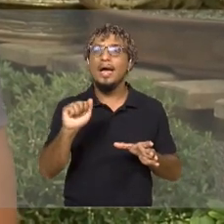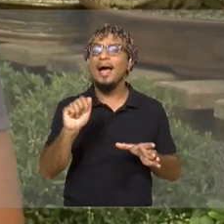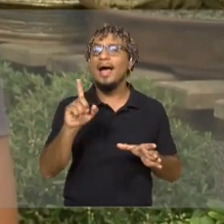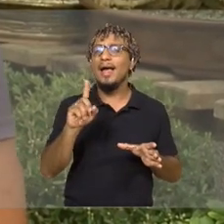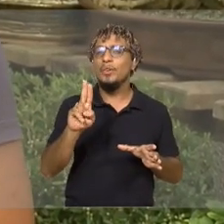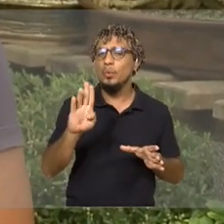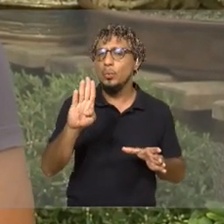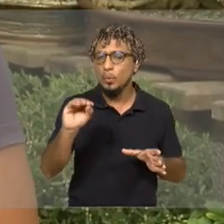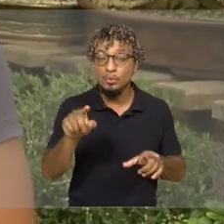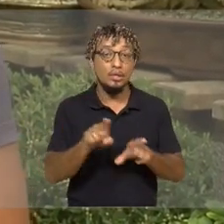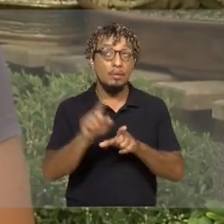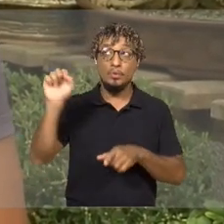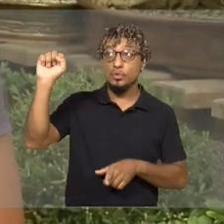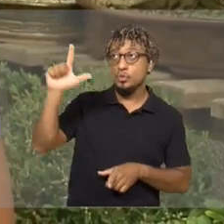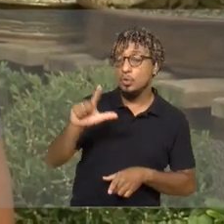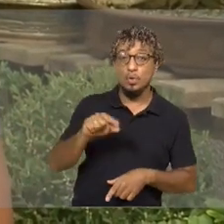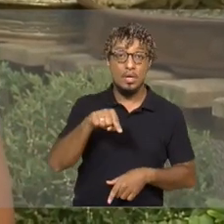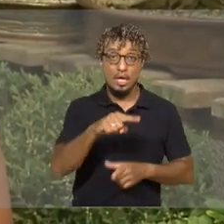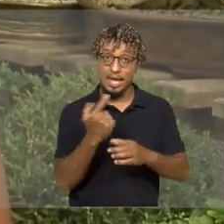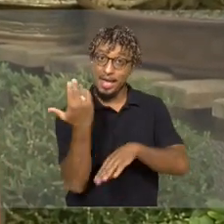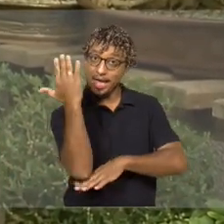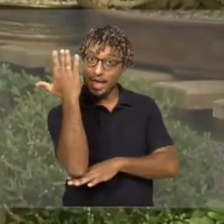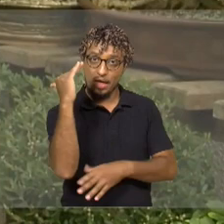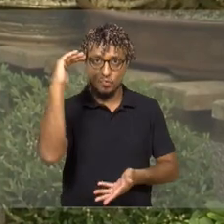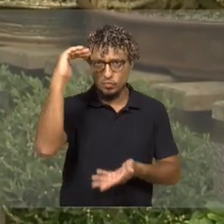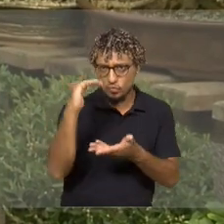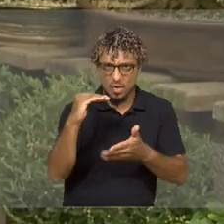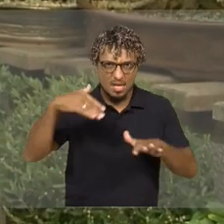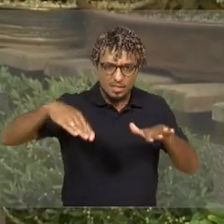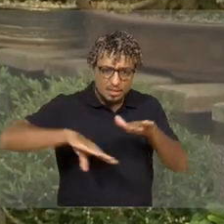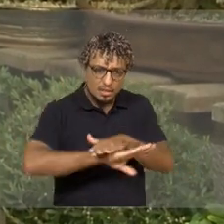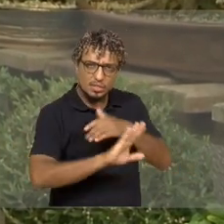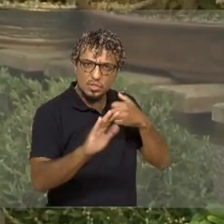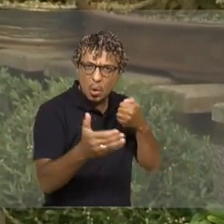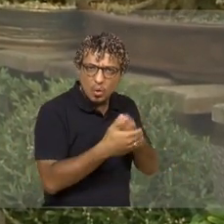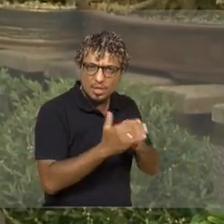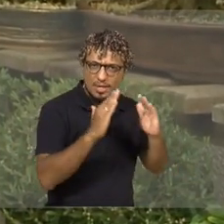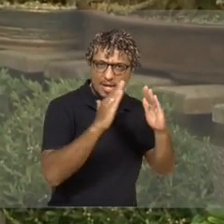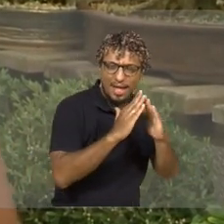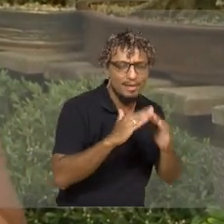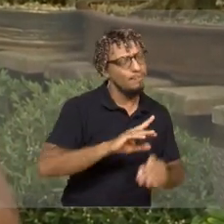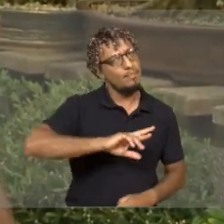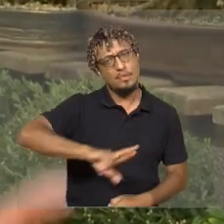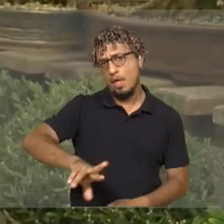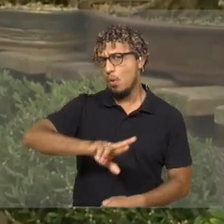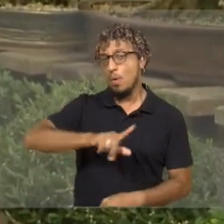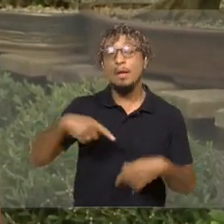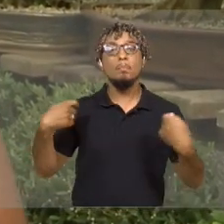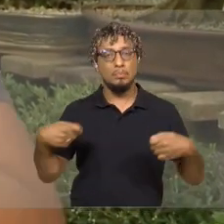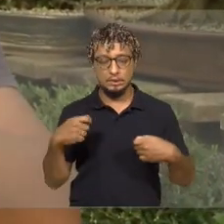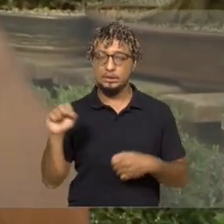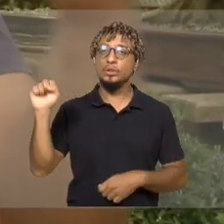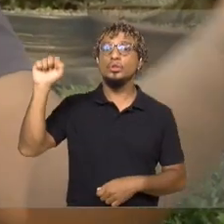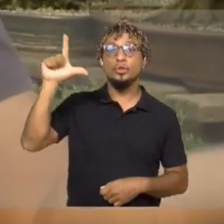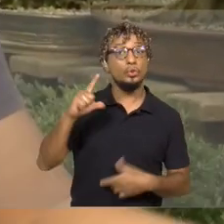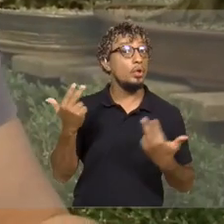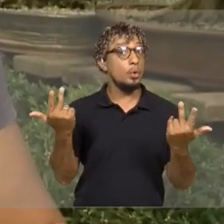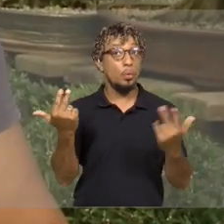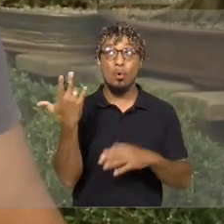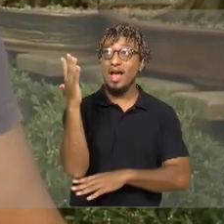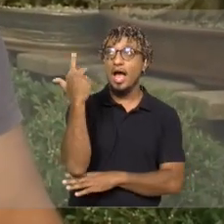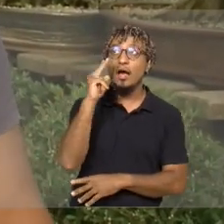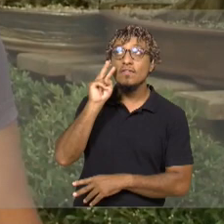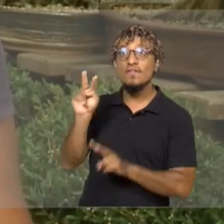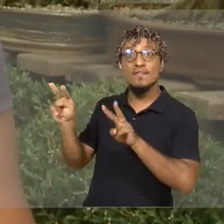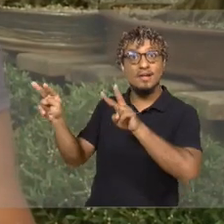precisa de sol. O bonsai não é uma árvore para ficar dentro de casa ou dentro de um escritório. Ele precisa do sol. Como toda árvore que você